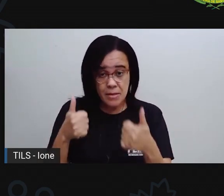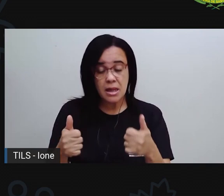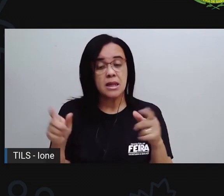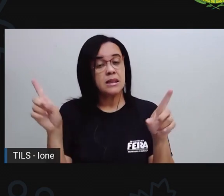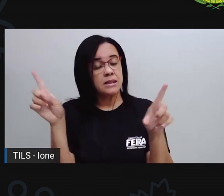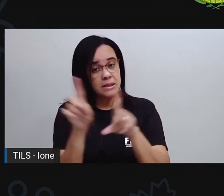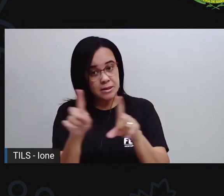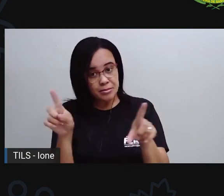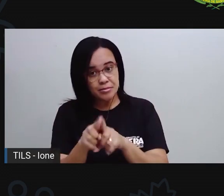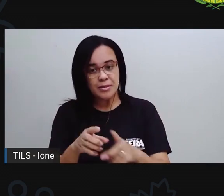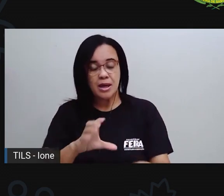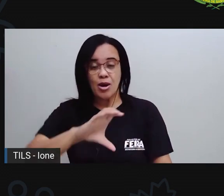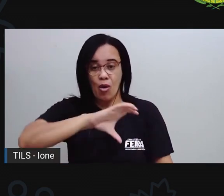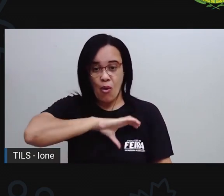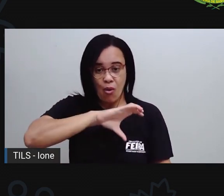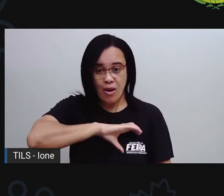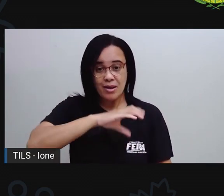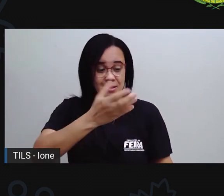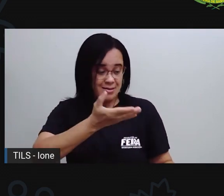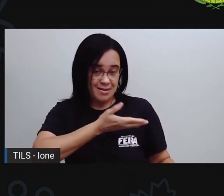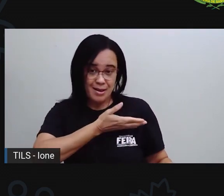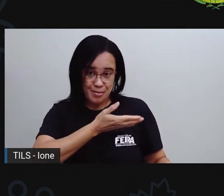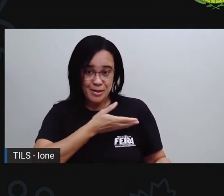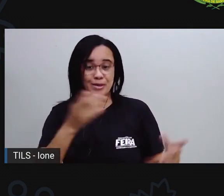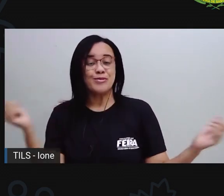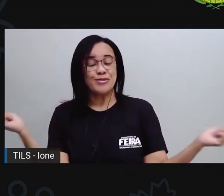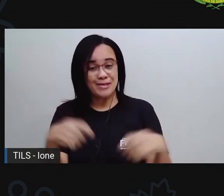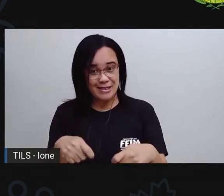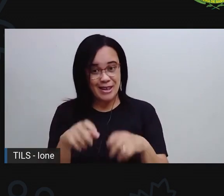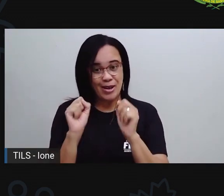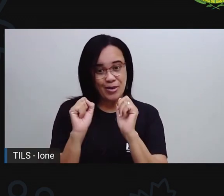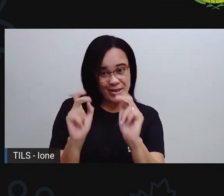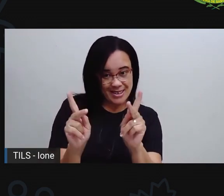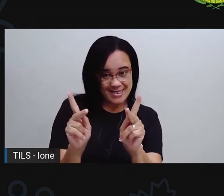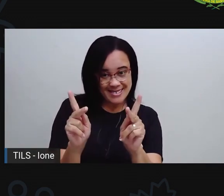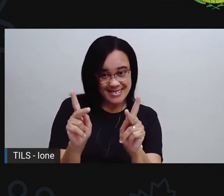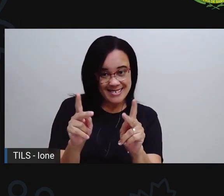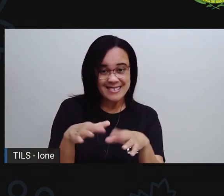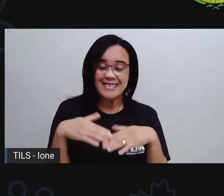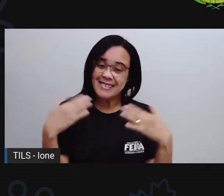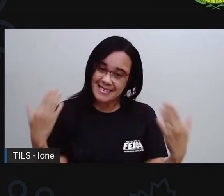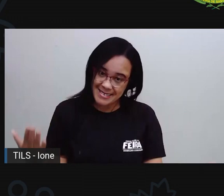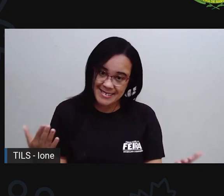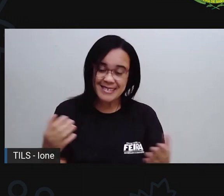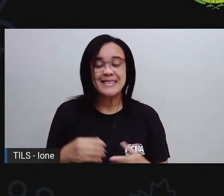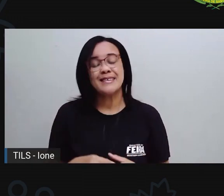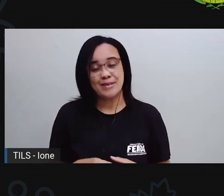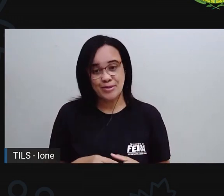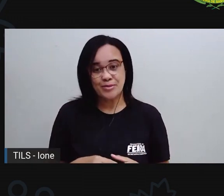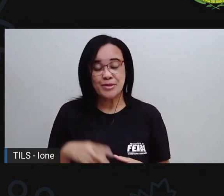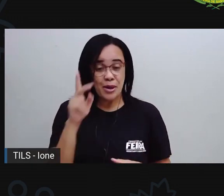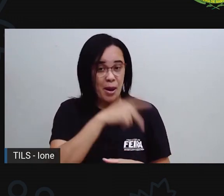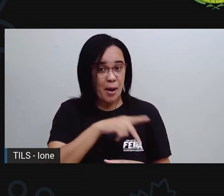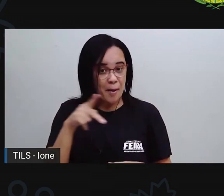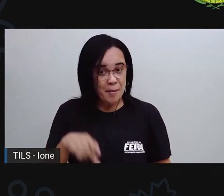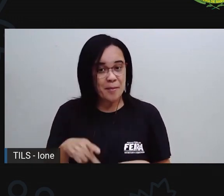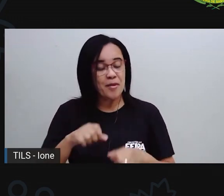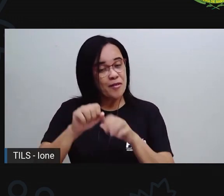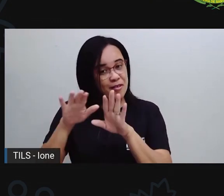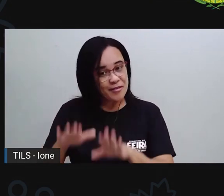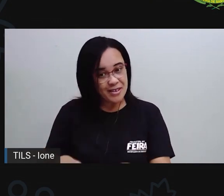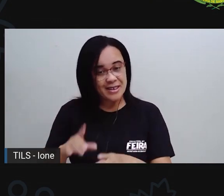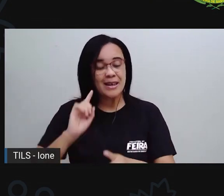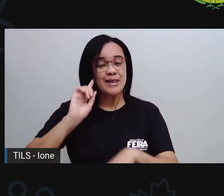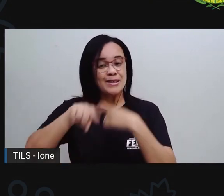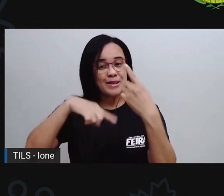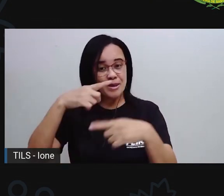tudo legal. Tá certo, gente? Então, é isso. A Pro vai ficando por aqui. E a gente se vê na